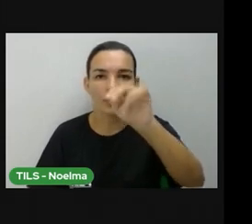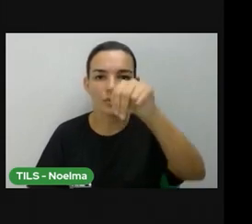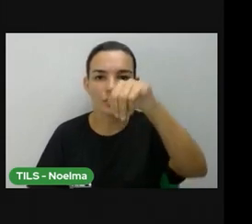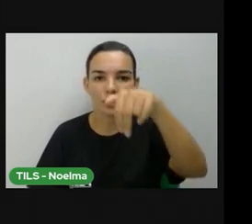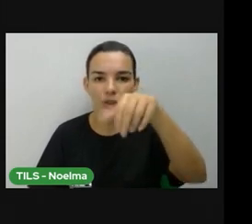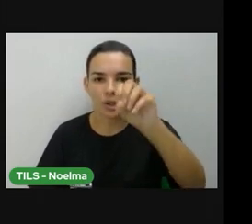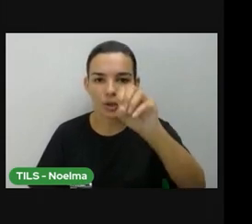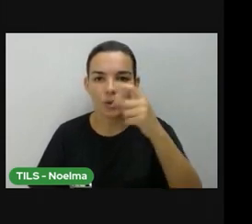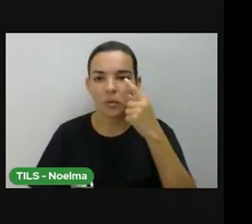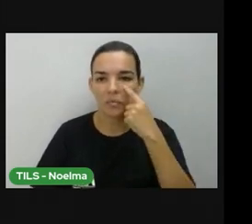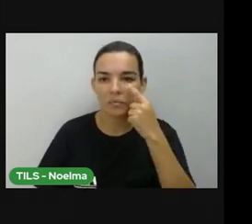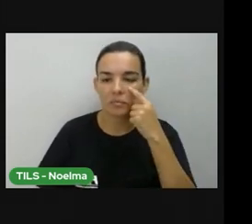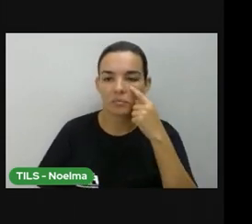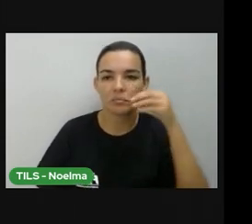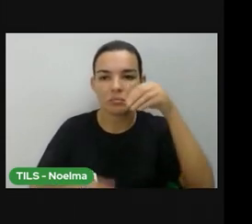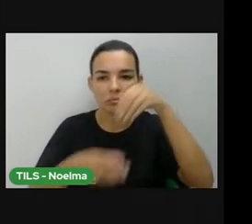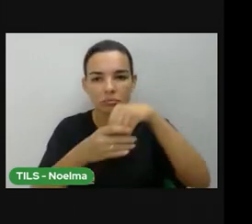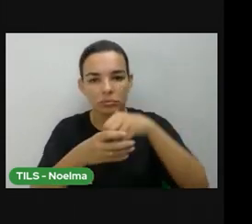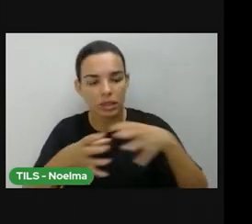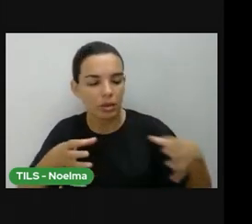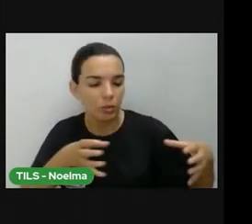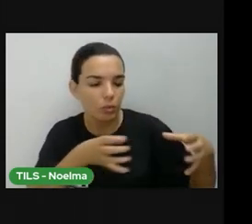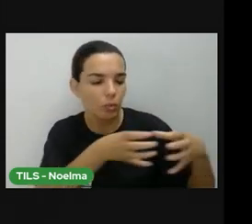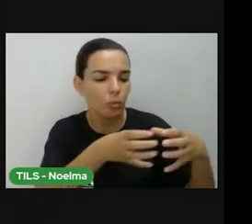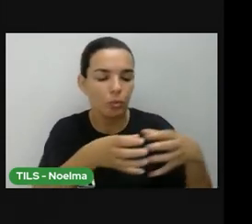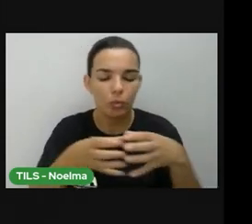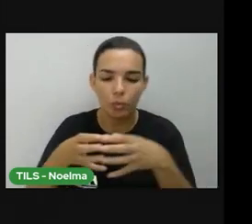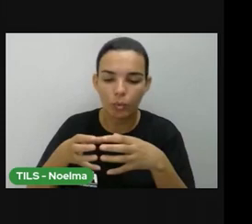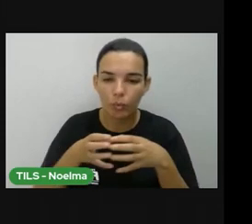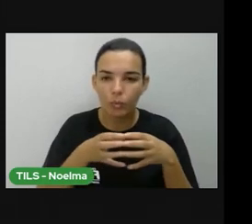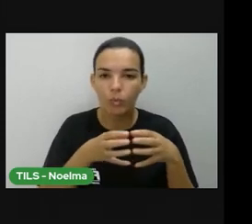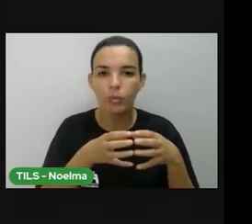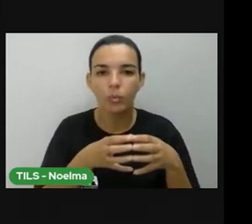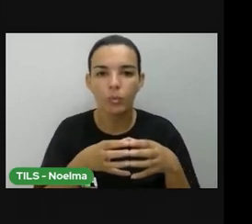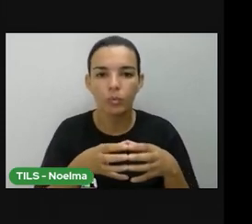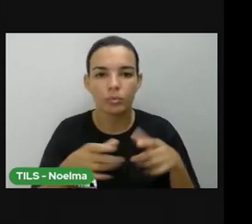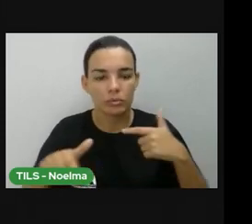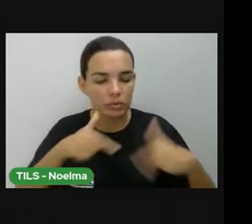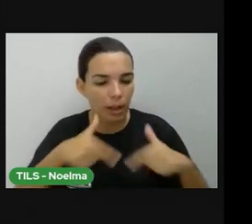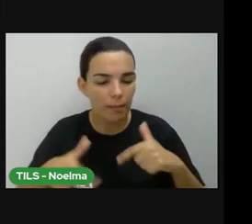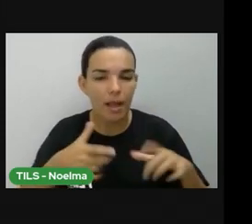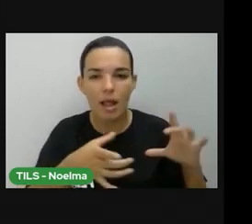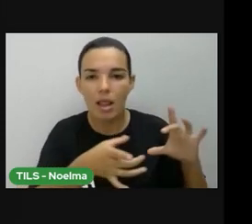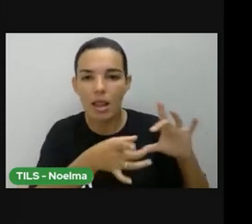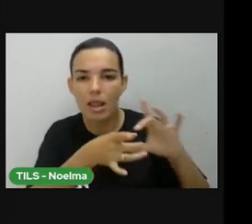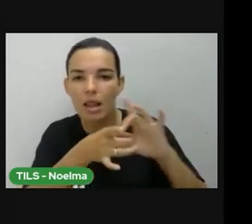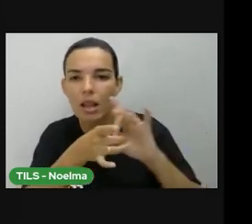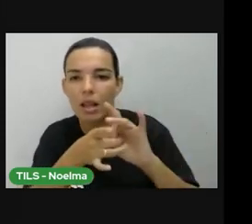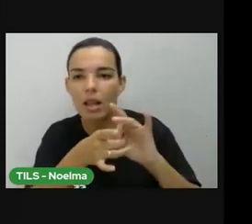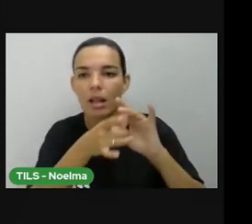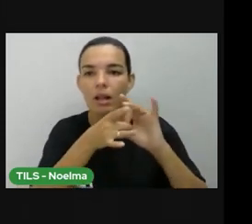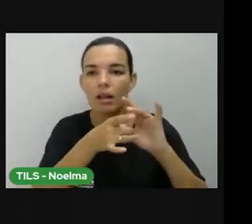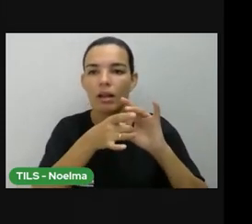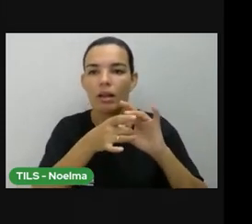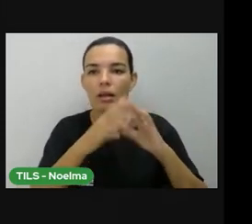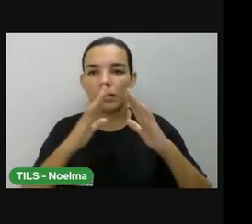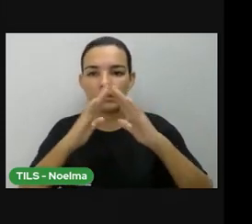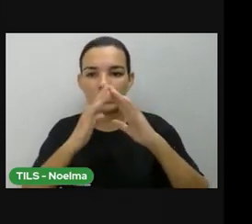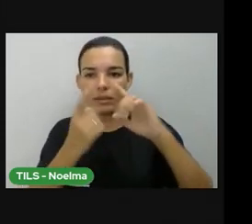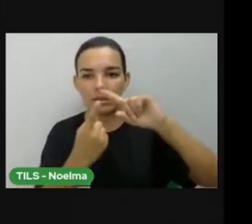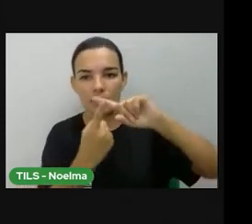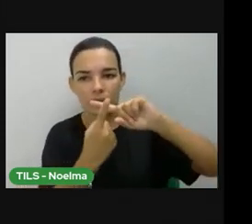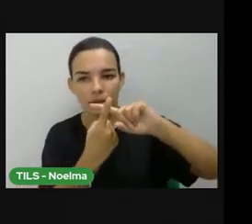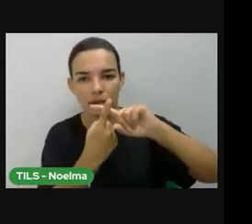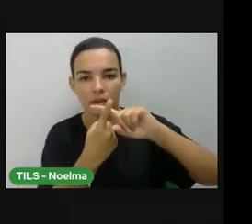né, e nós das comunidades, pelo trabalho que tinha ligado a igreja, a gente criamos o circo brilho por várias comunidades, nós não, eles,